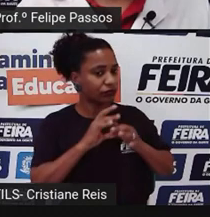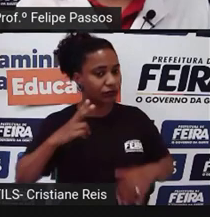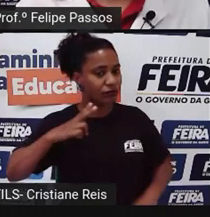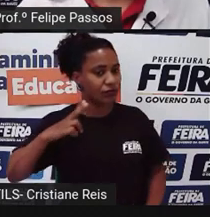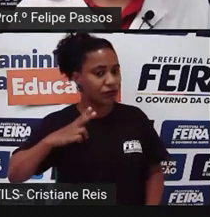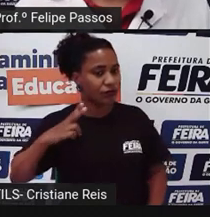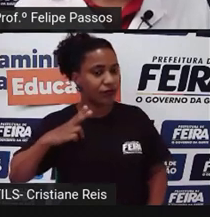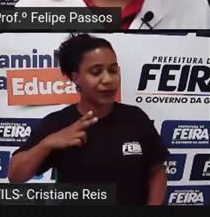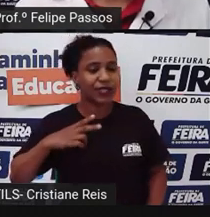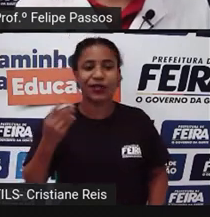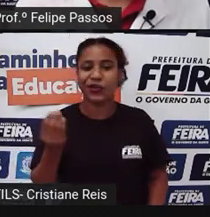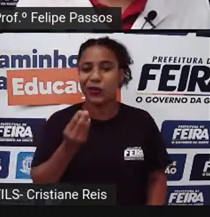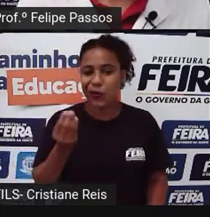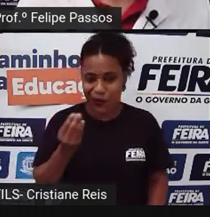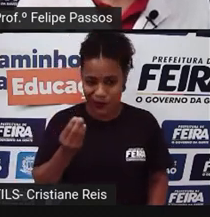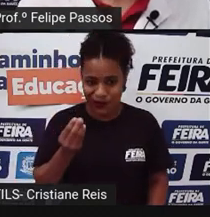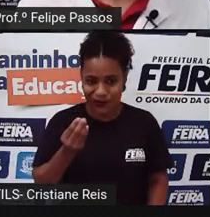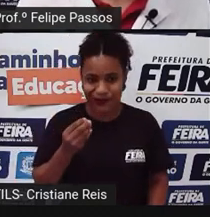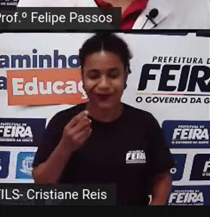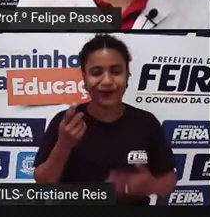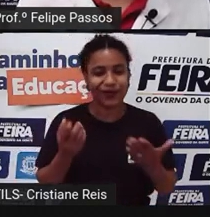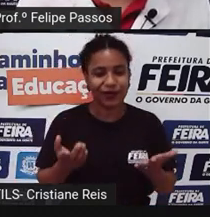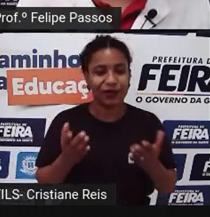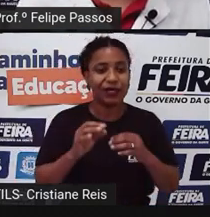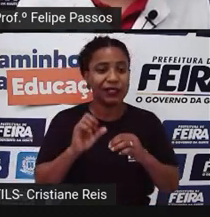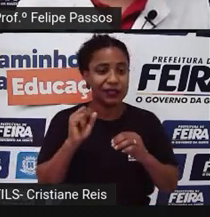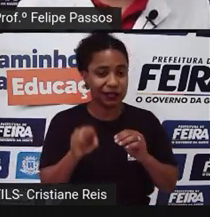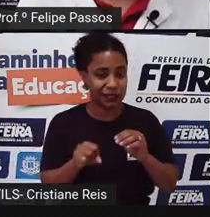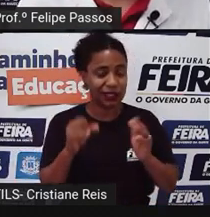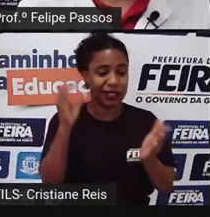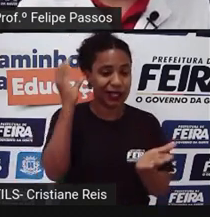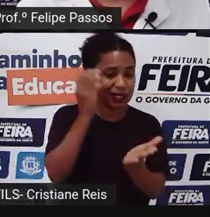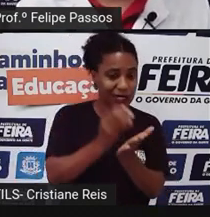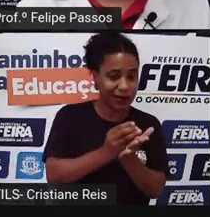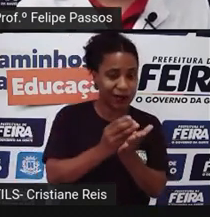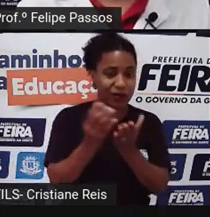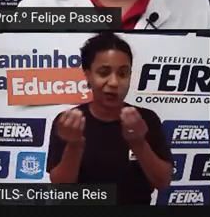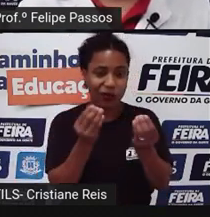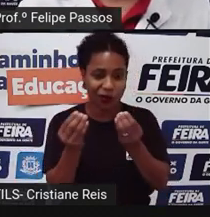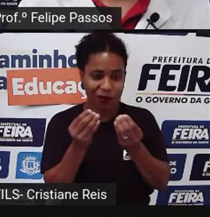distribuição da imagem de uma pessoa sem autorização dela. Bora conhecer?